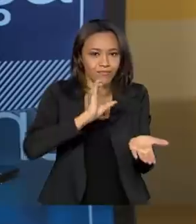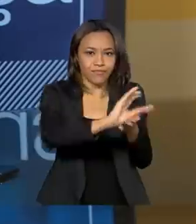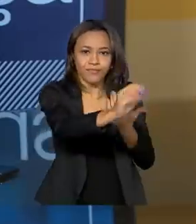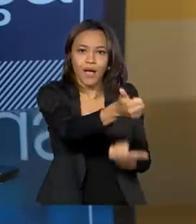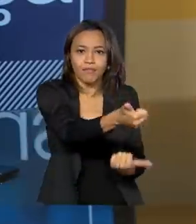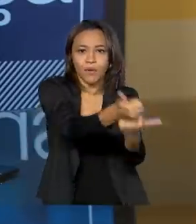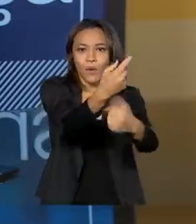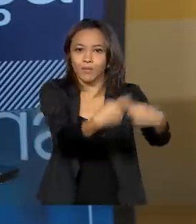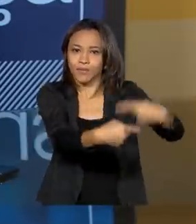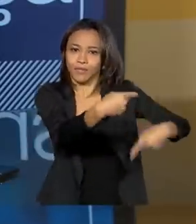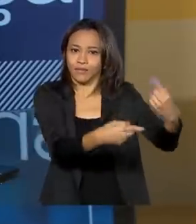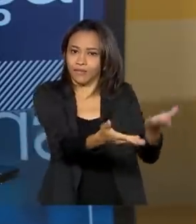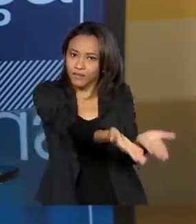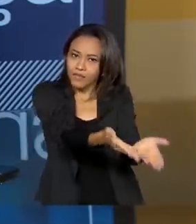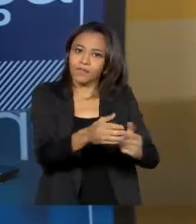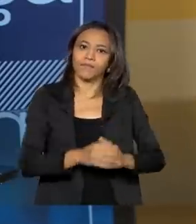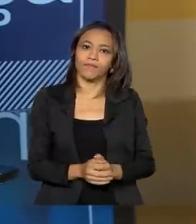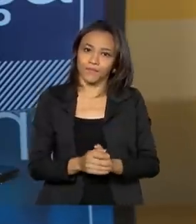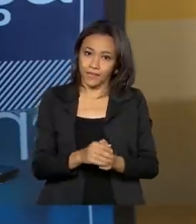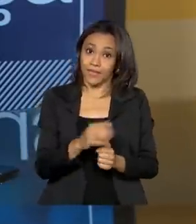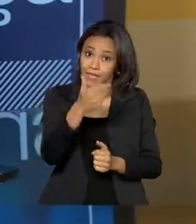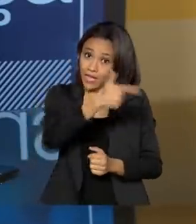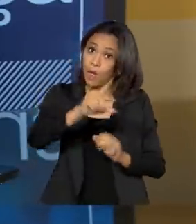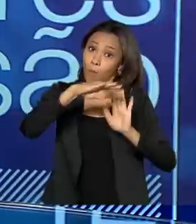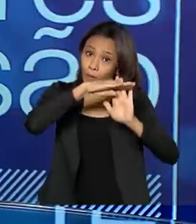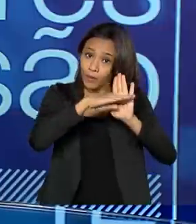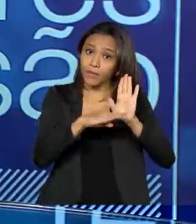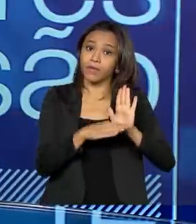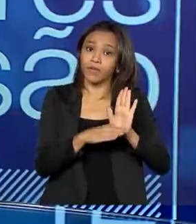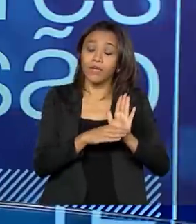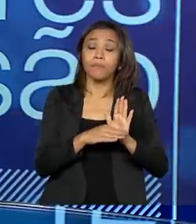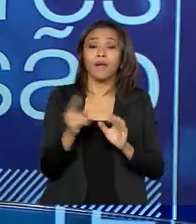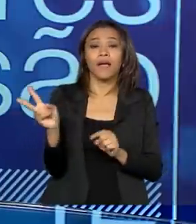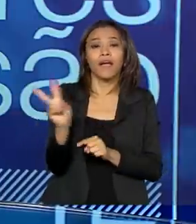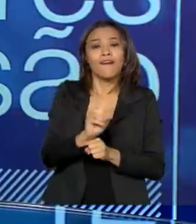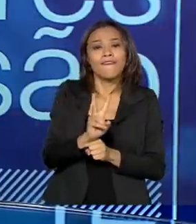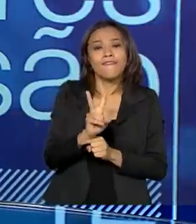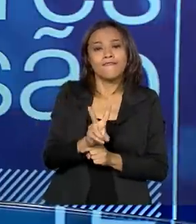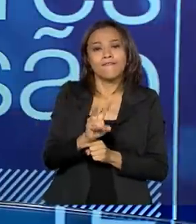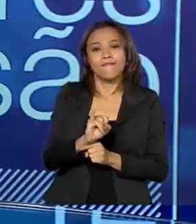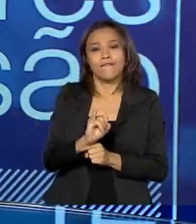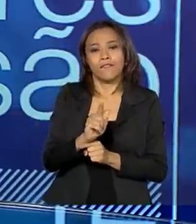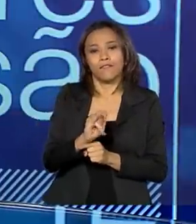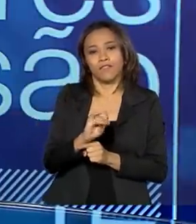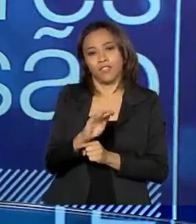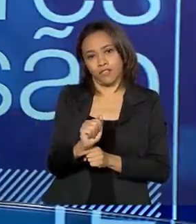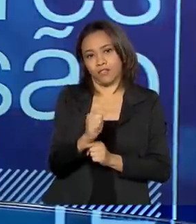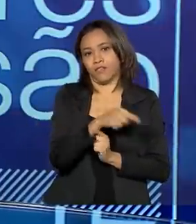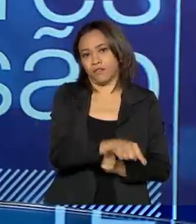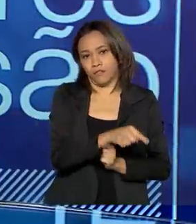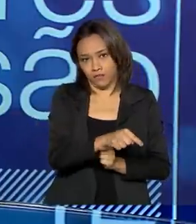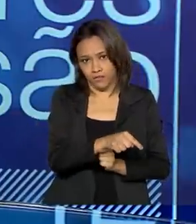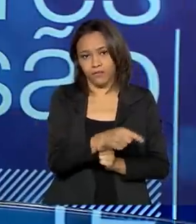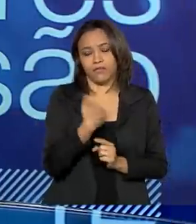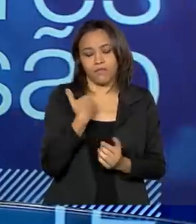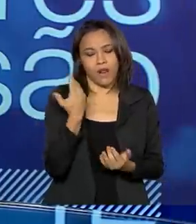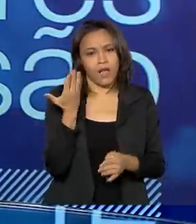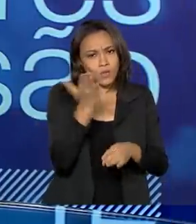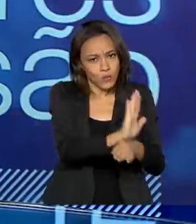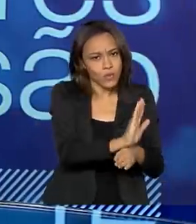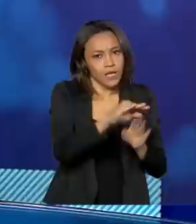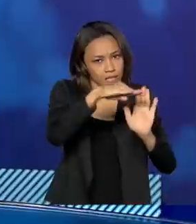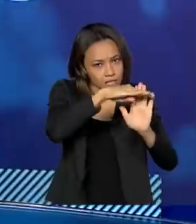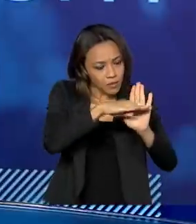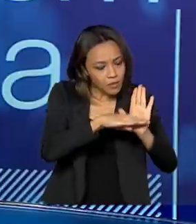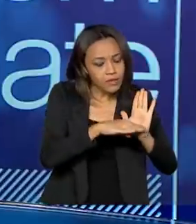suporte ao programa Vigia. Exatamente. Ele possibilitou a maior eficiência nas atuações do programa Vigia,